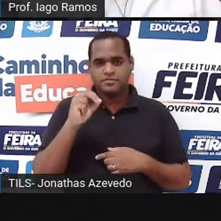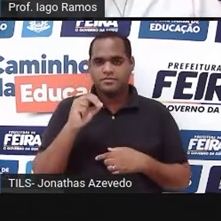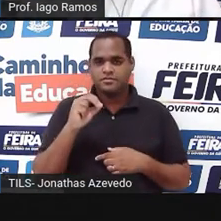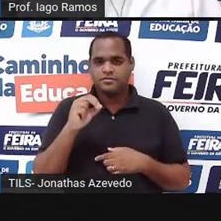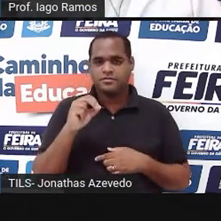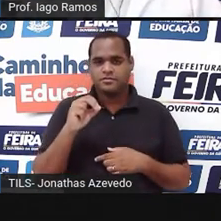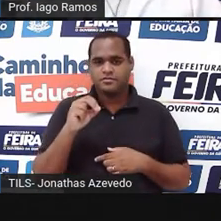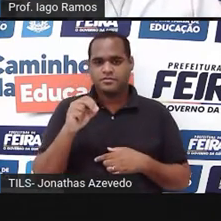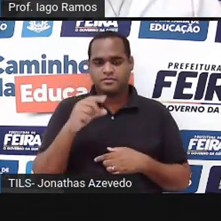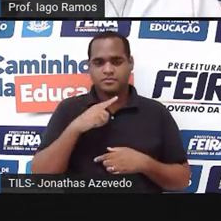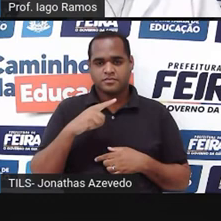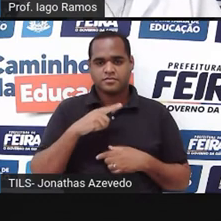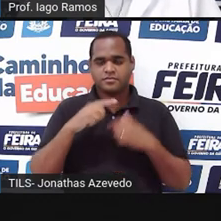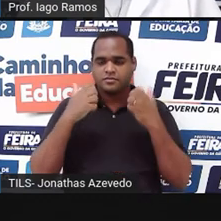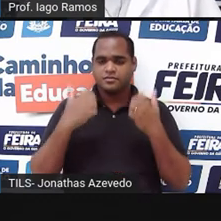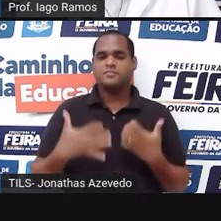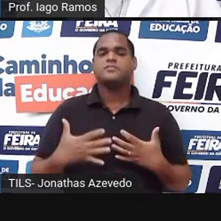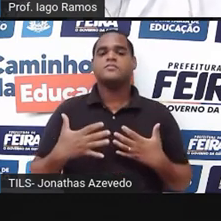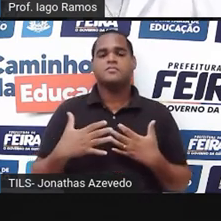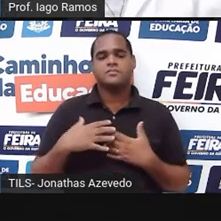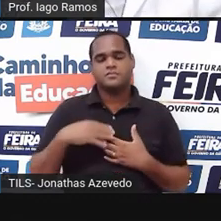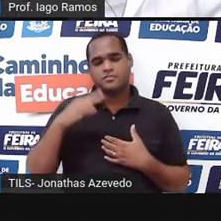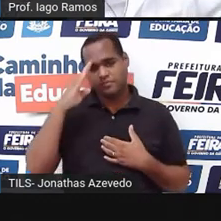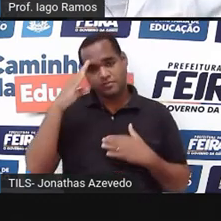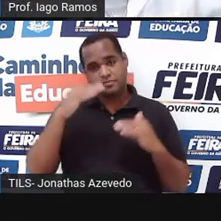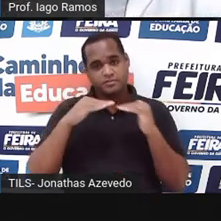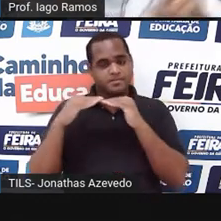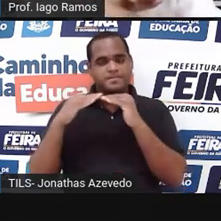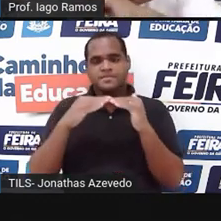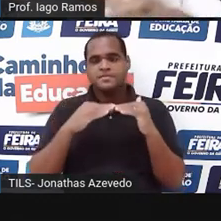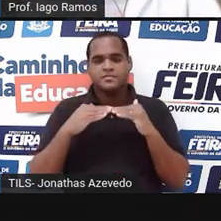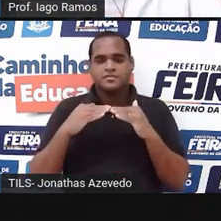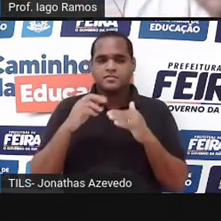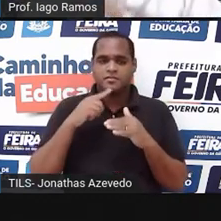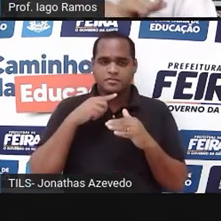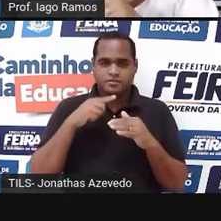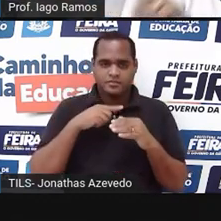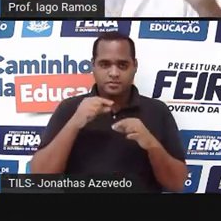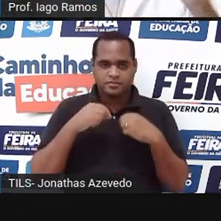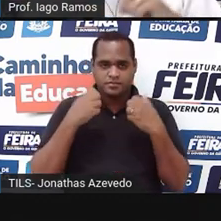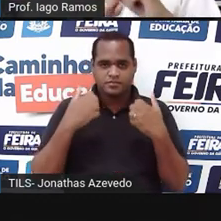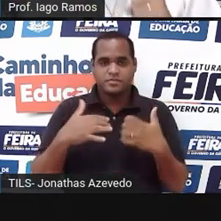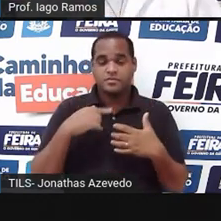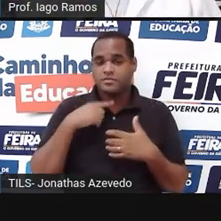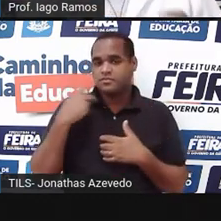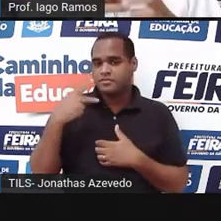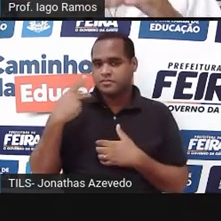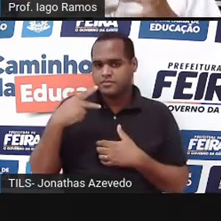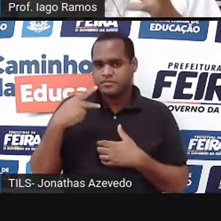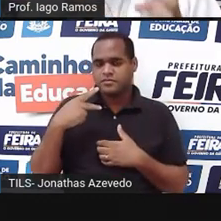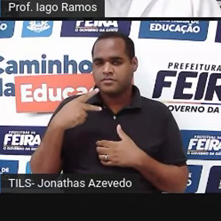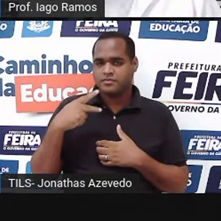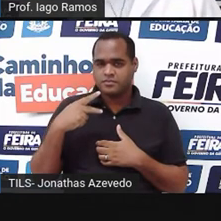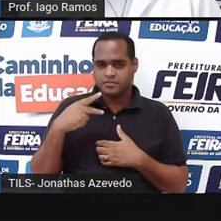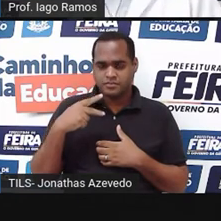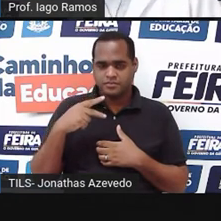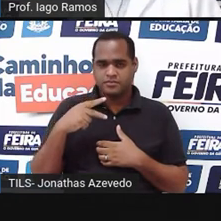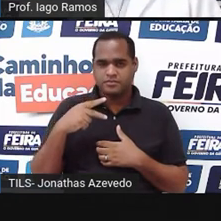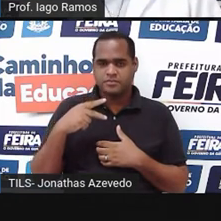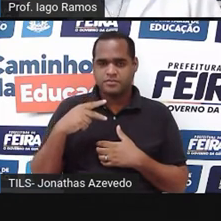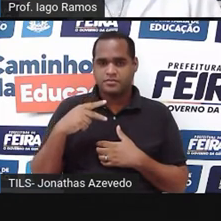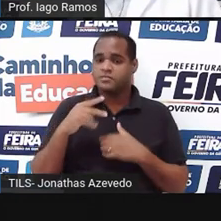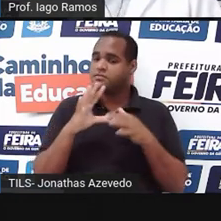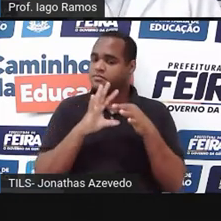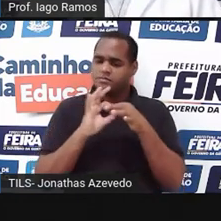mesma forma? São grandezas diretamente proporcionais? Não, não são. Não tem uma relação aí,